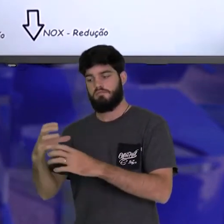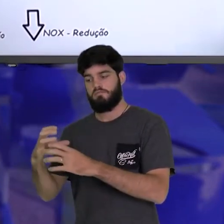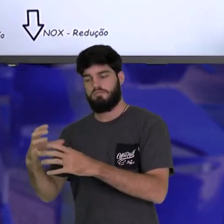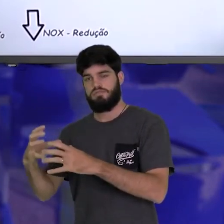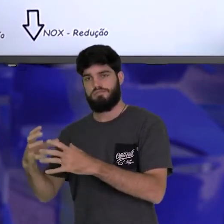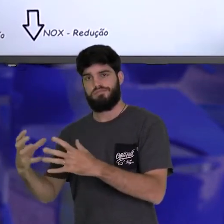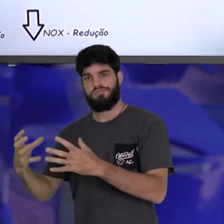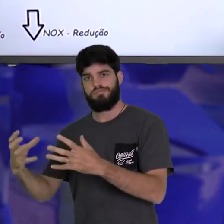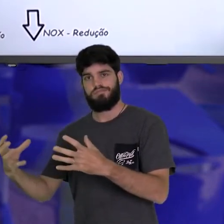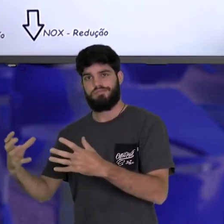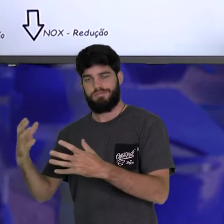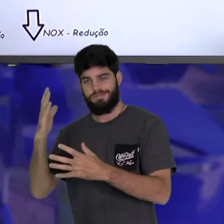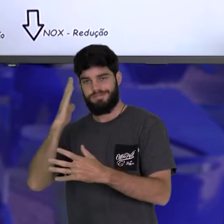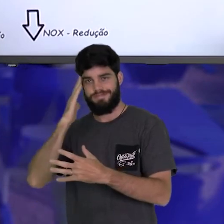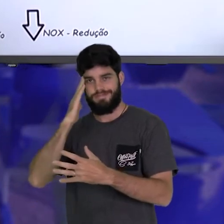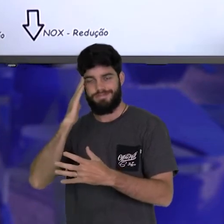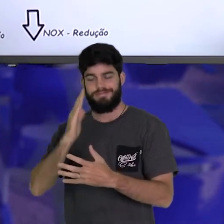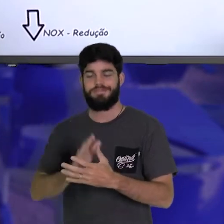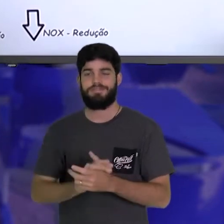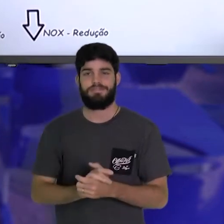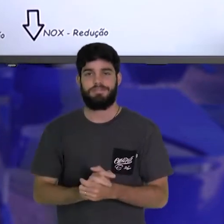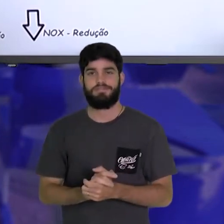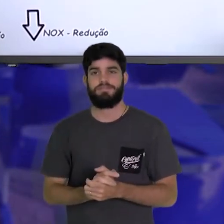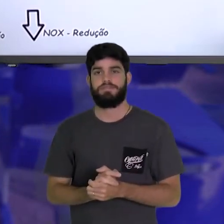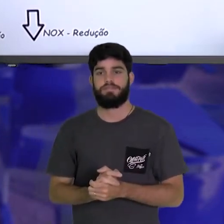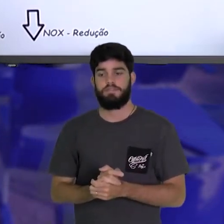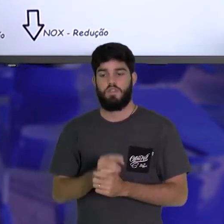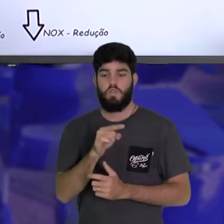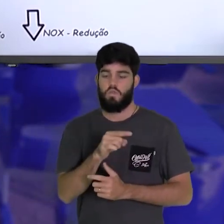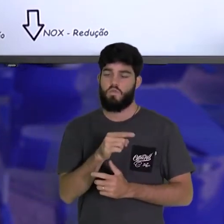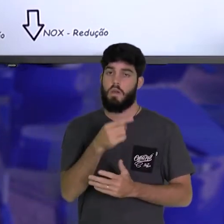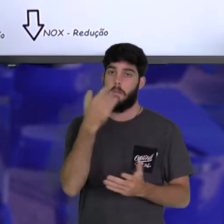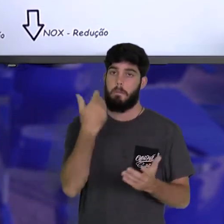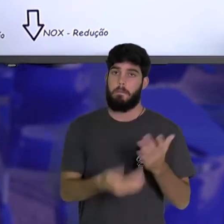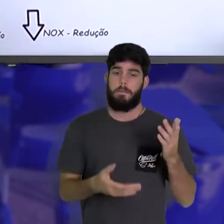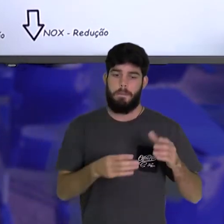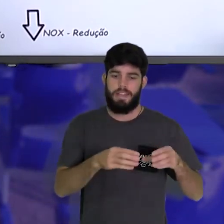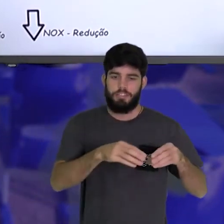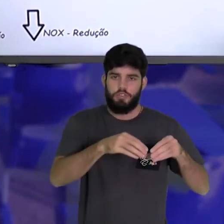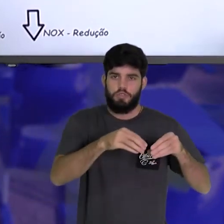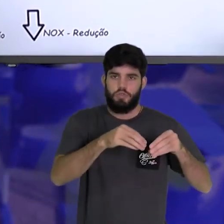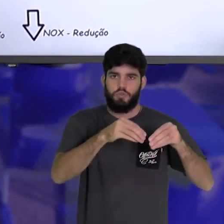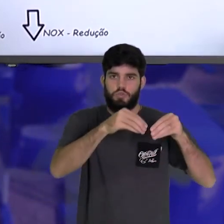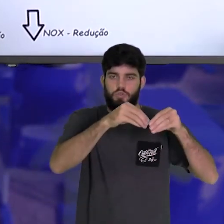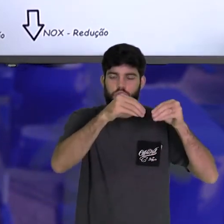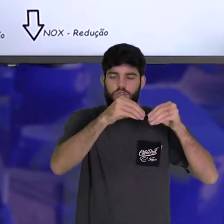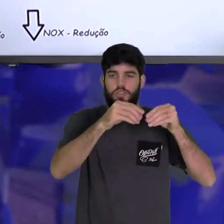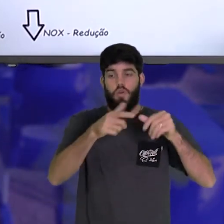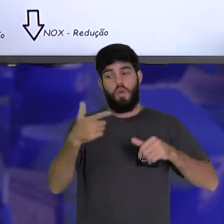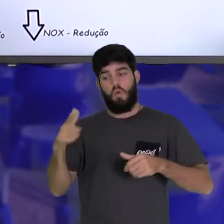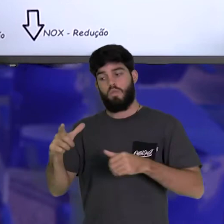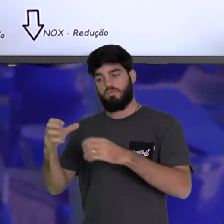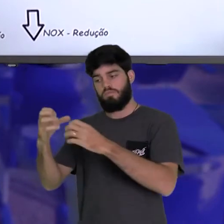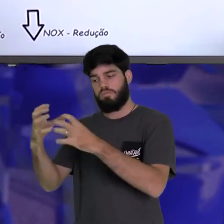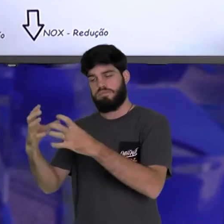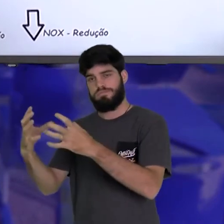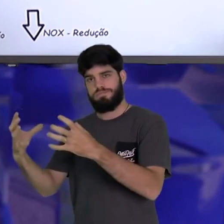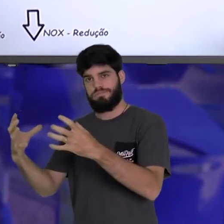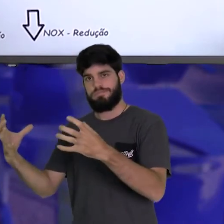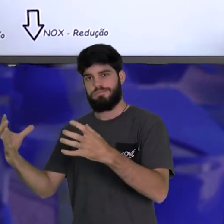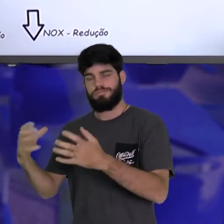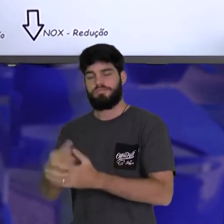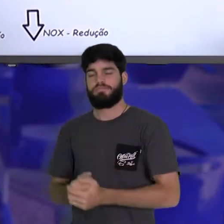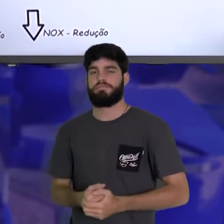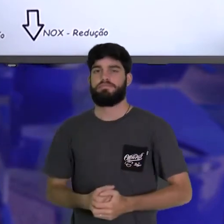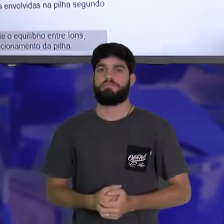placa na pilha é corroída, a outra placa na pilha tem sua massa aumentada.